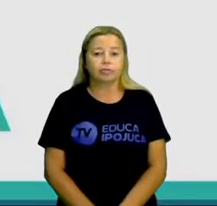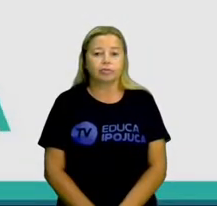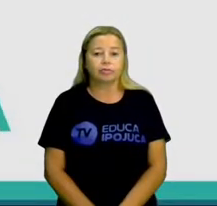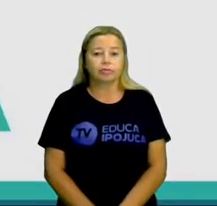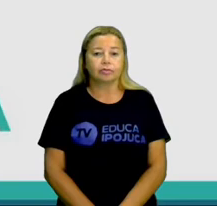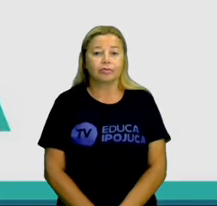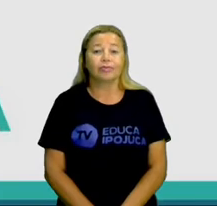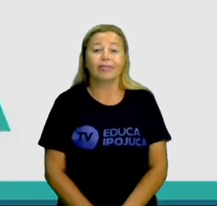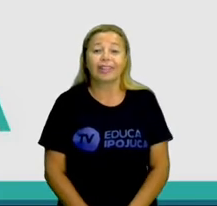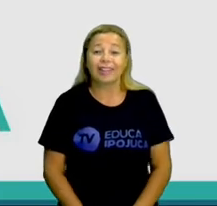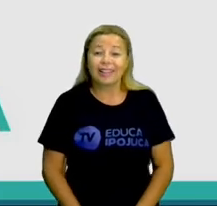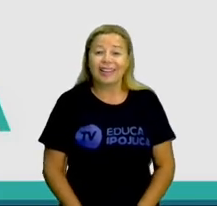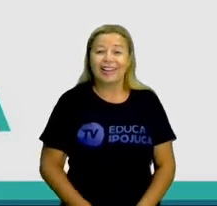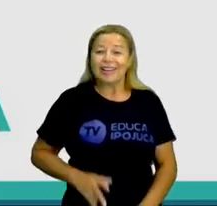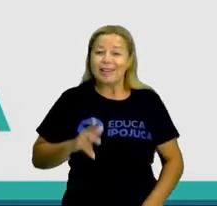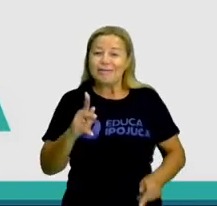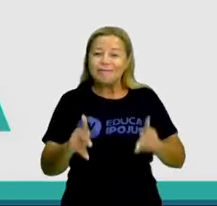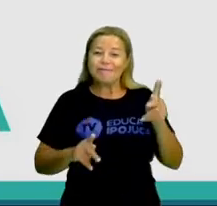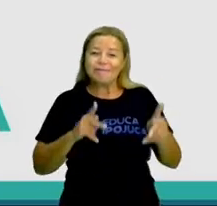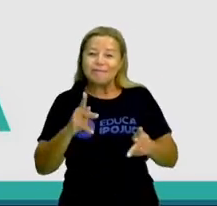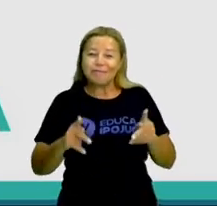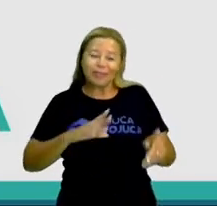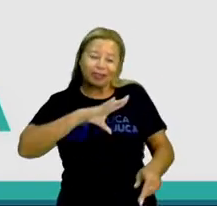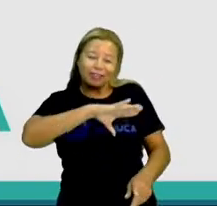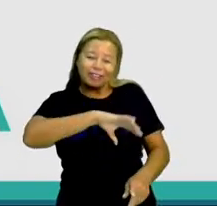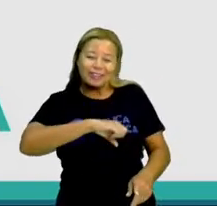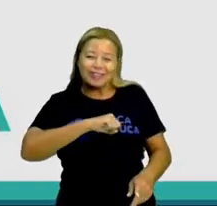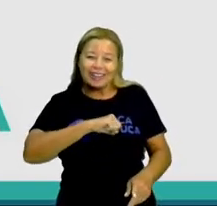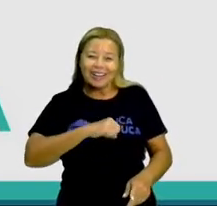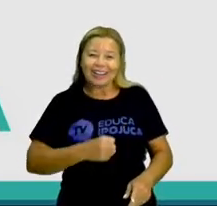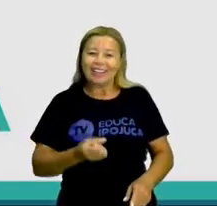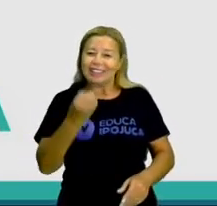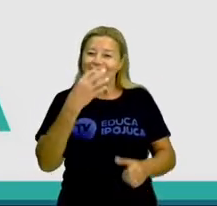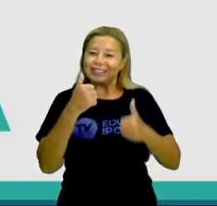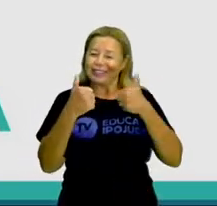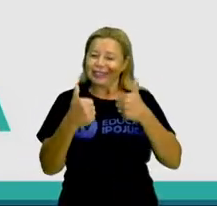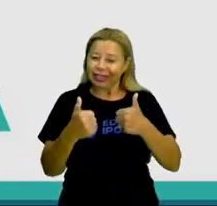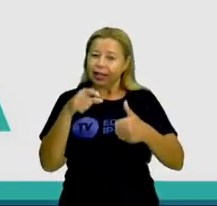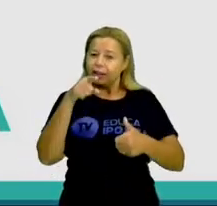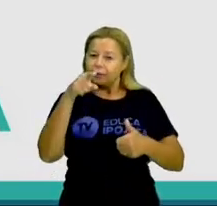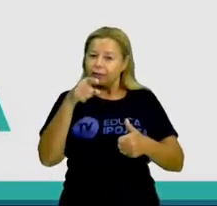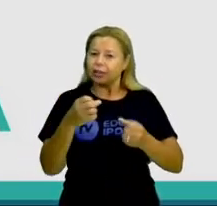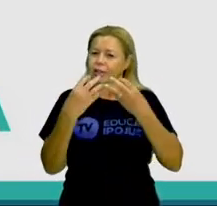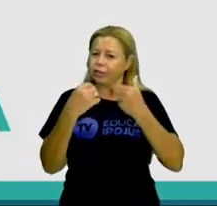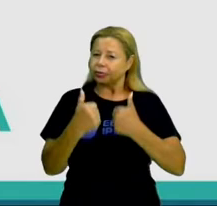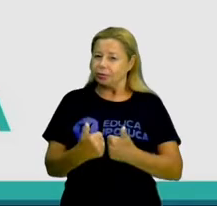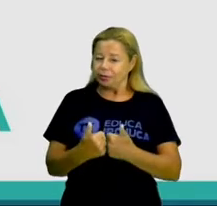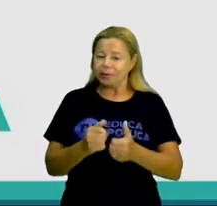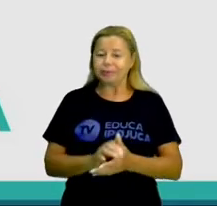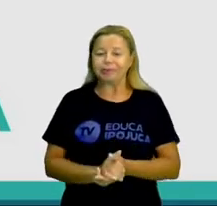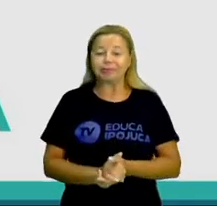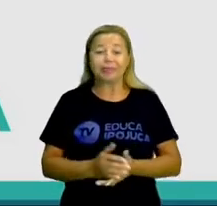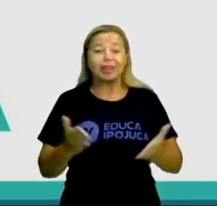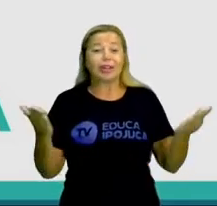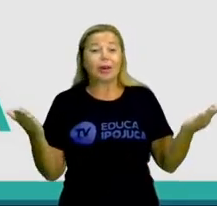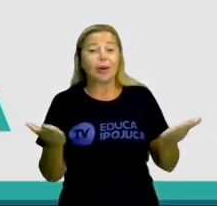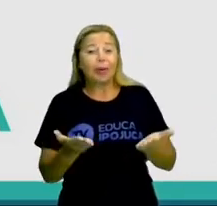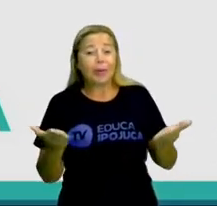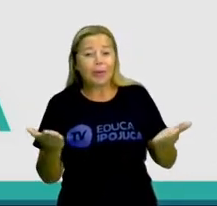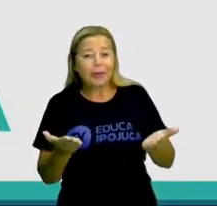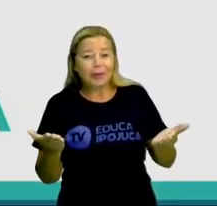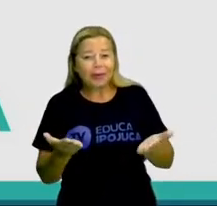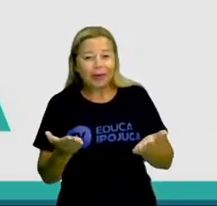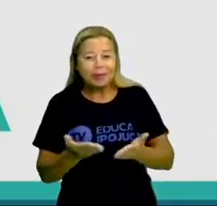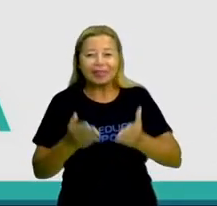Meu povo querido, tudo bem? Como vocês estão? Pois é, hoje, nessa edição